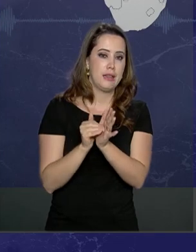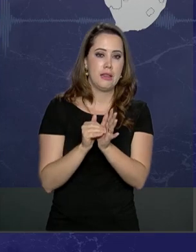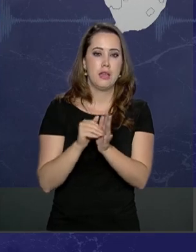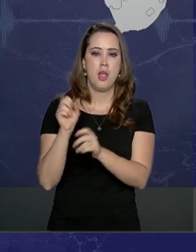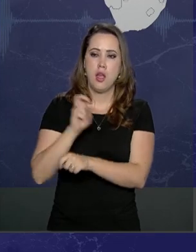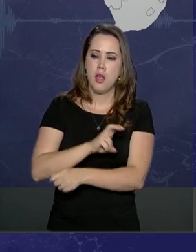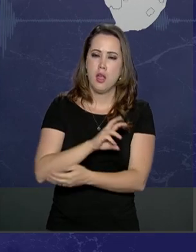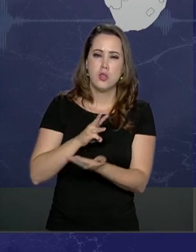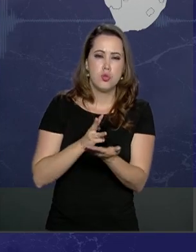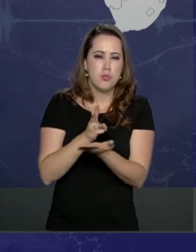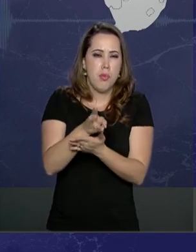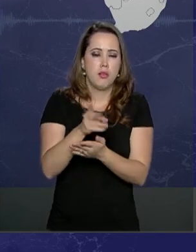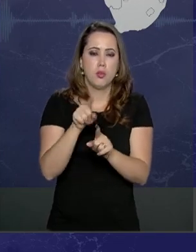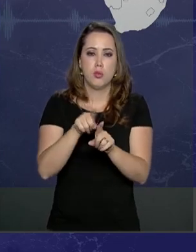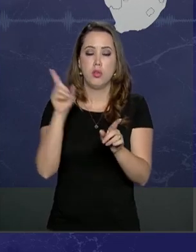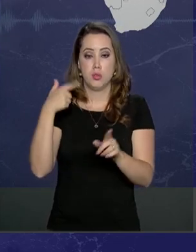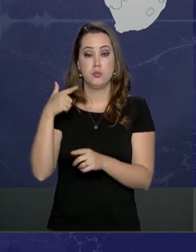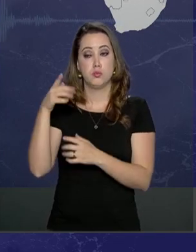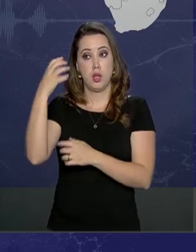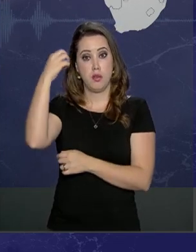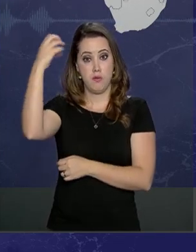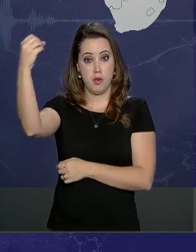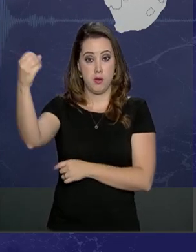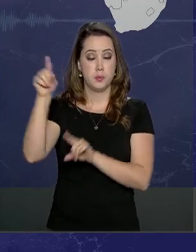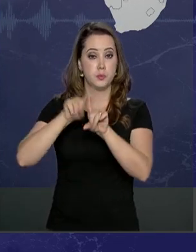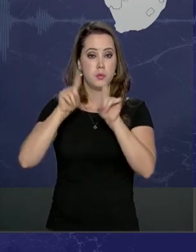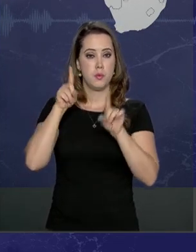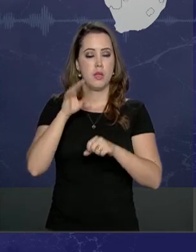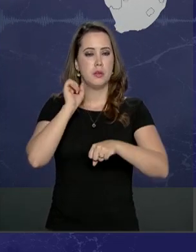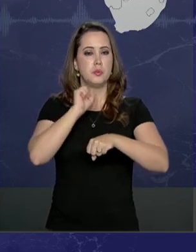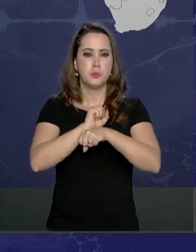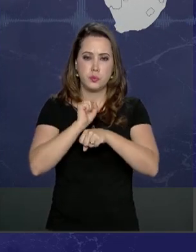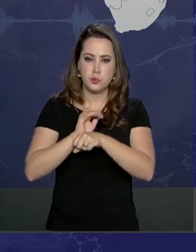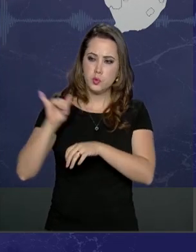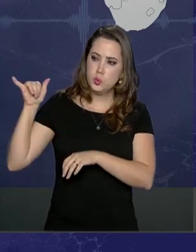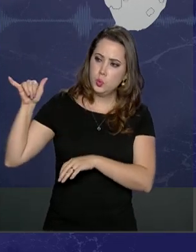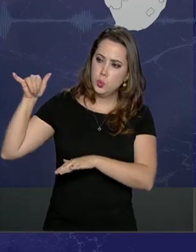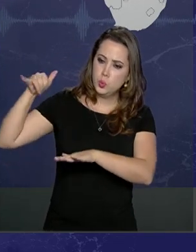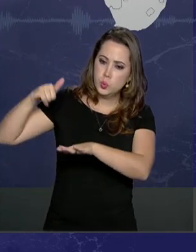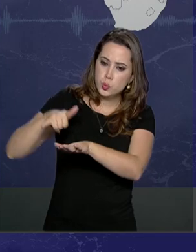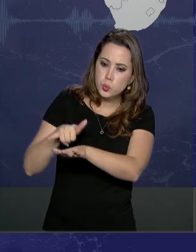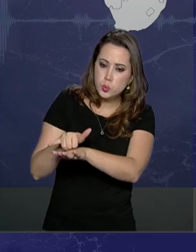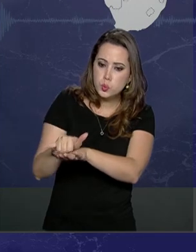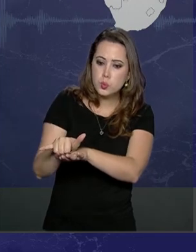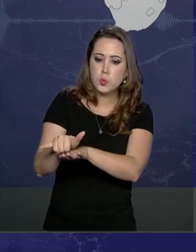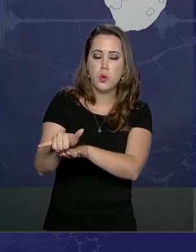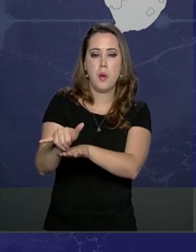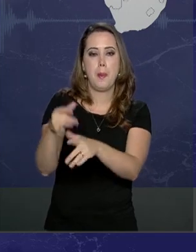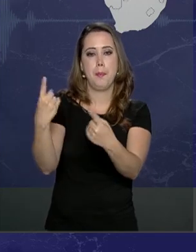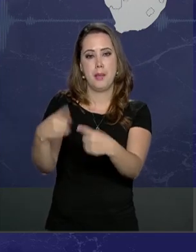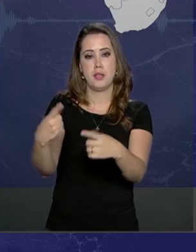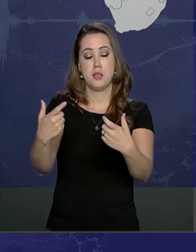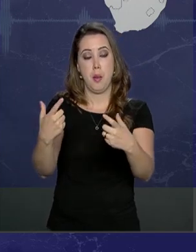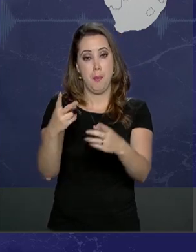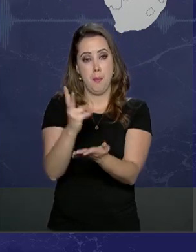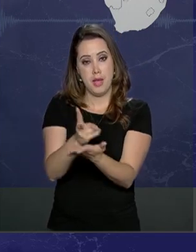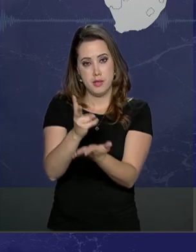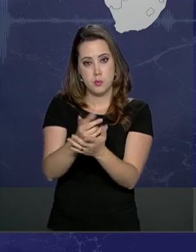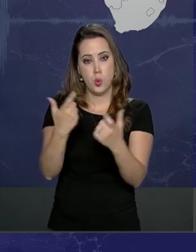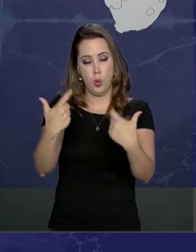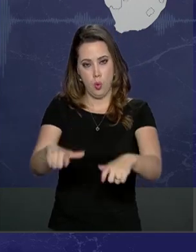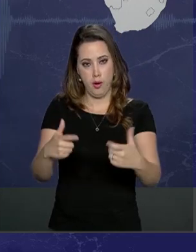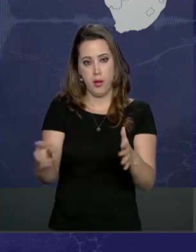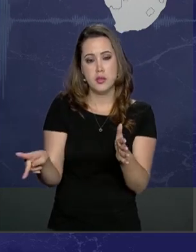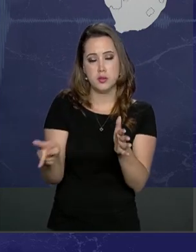madrugada rumo ao continente gelado. Superada essa etapa, pousaremos na base aérea chilena, que fica na mesma ilha onde está a estação